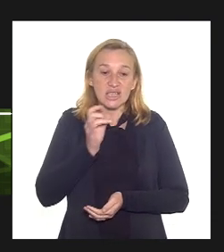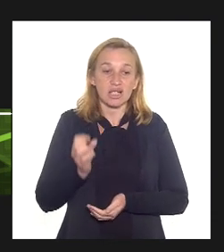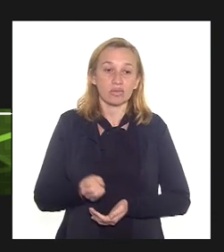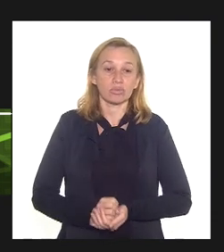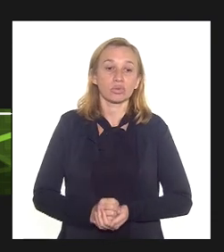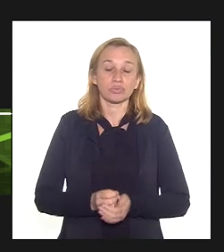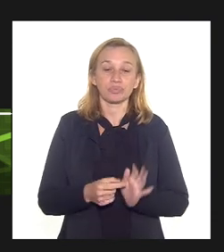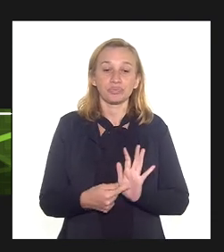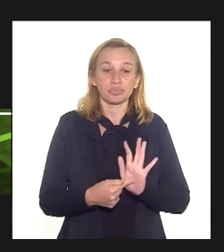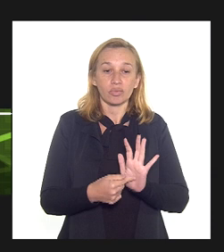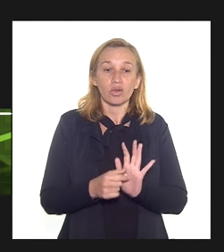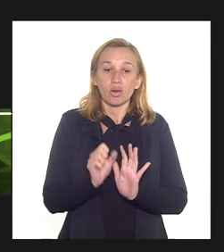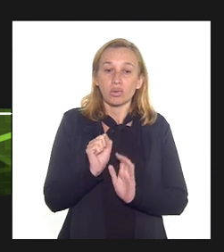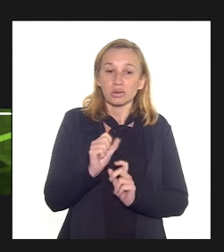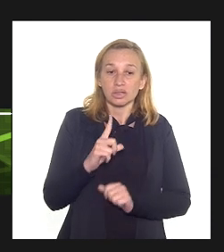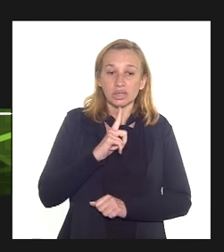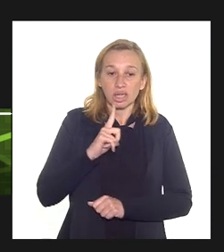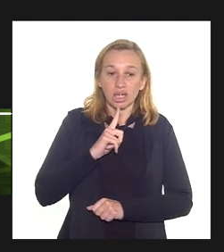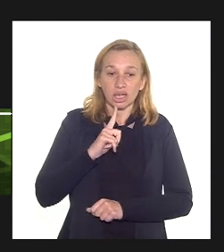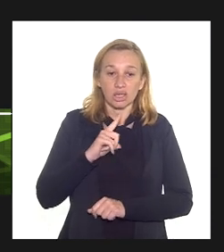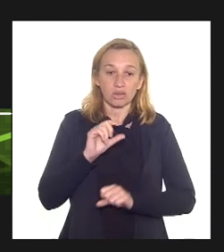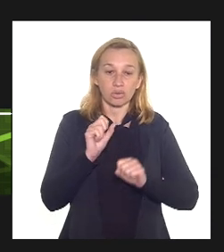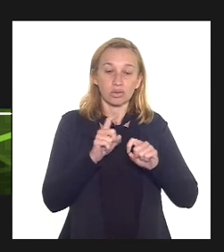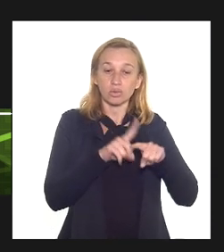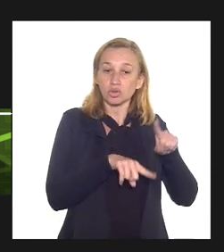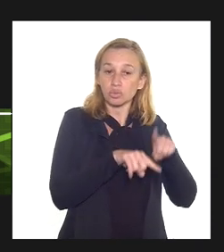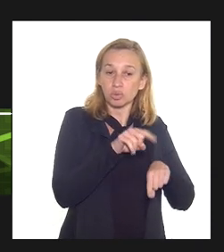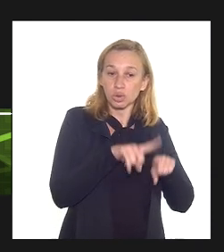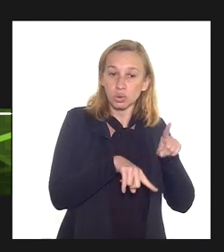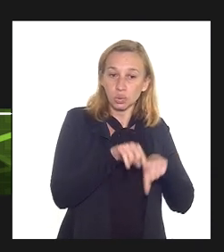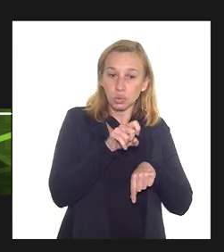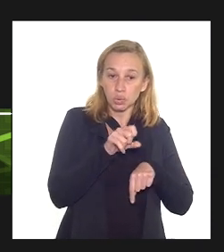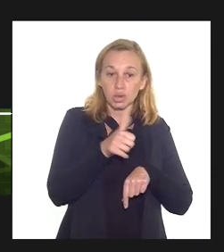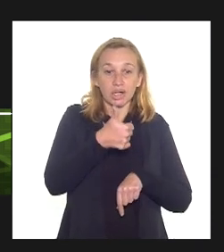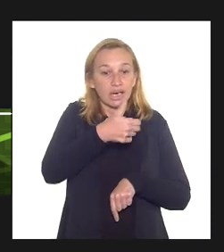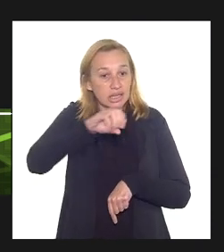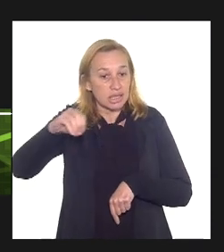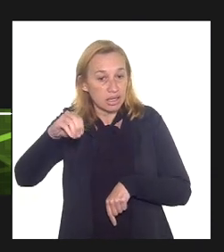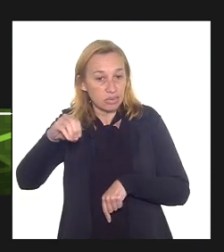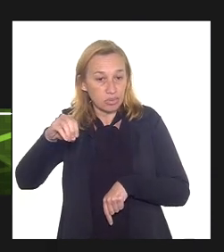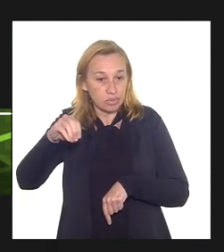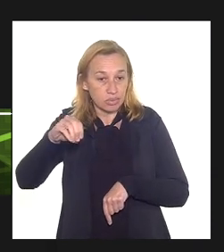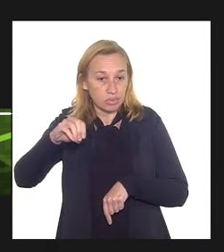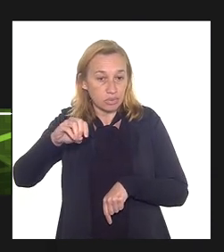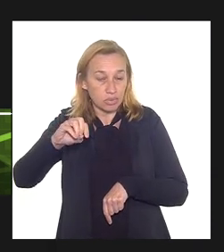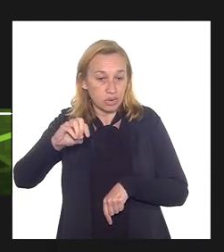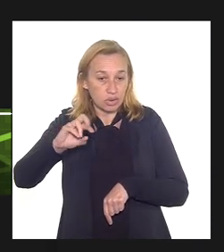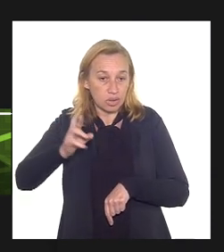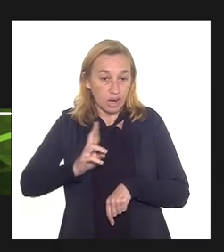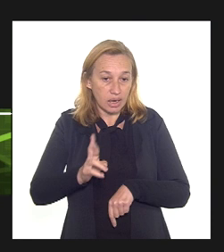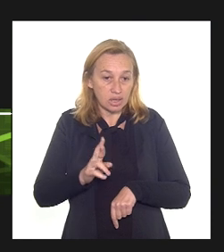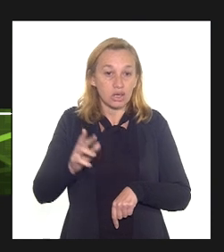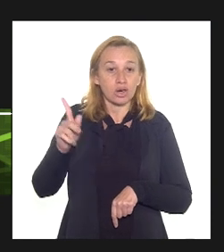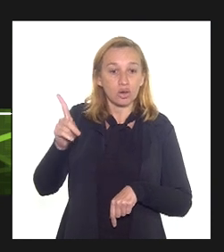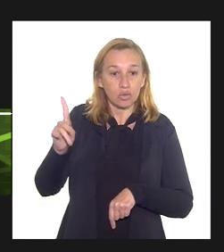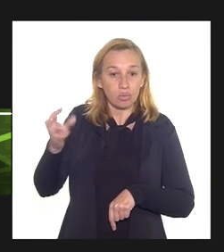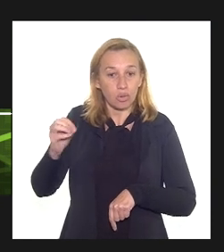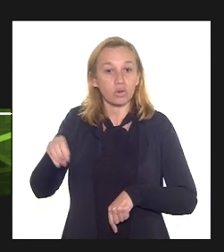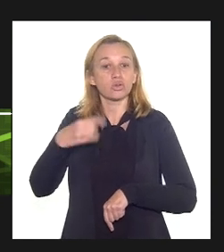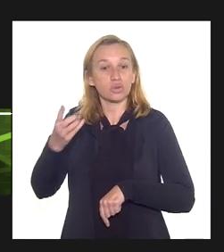ilustrativo onde a gente tem um equipamento a custo de 100 mil reais e um poço a custo de 100 mil reais